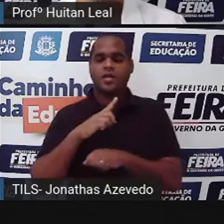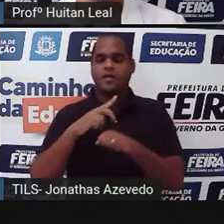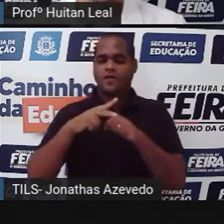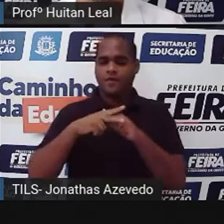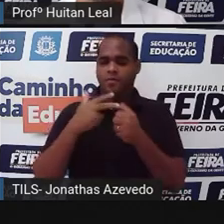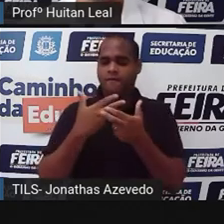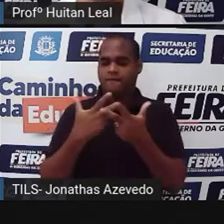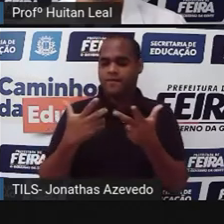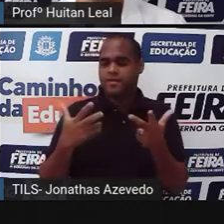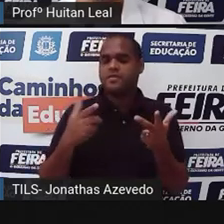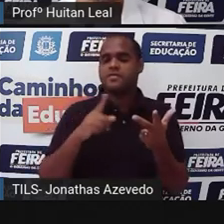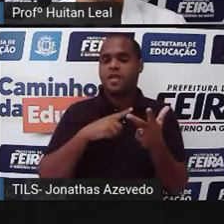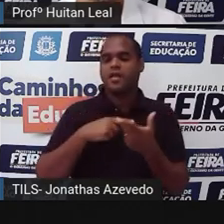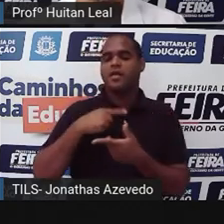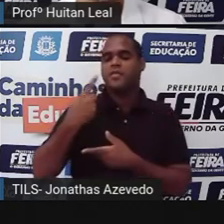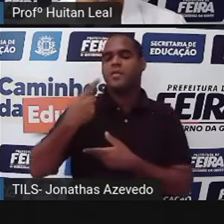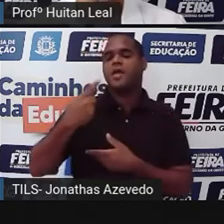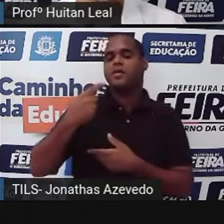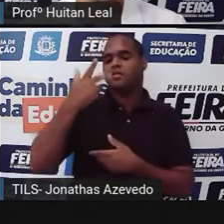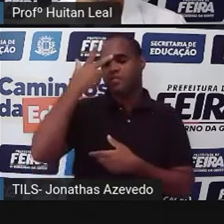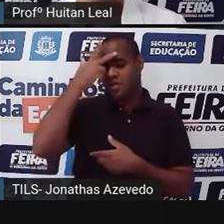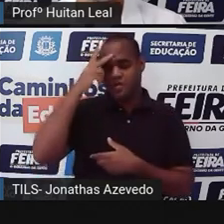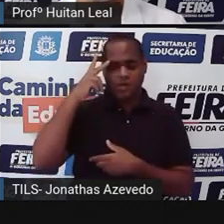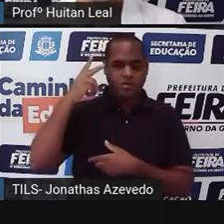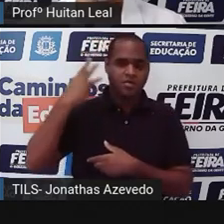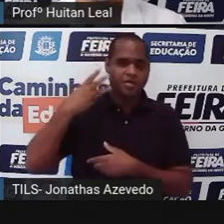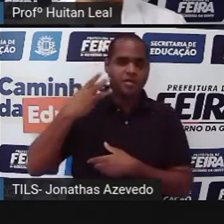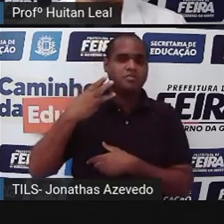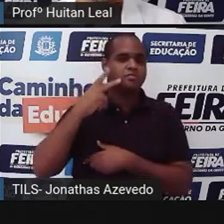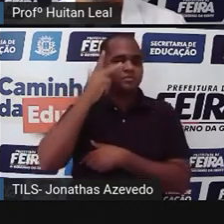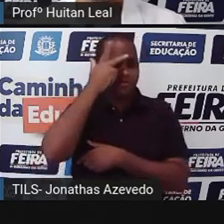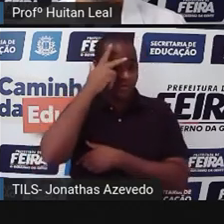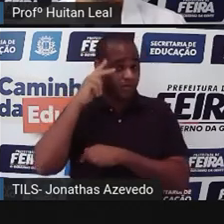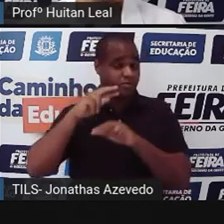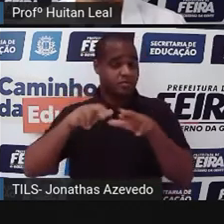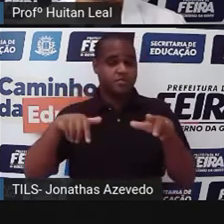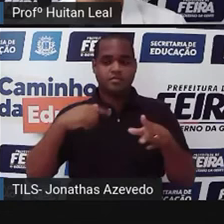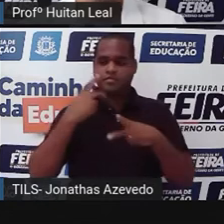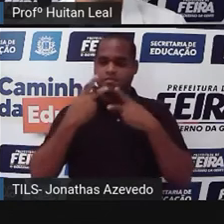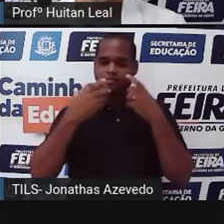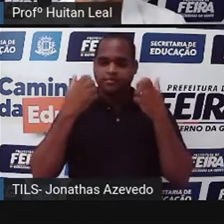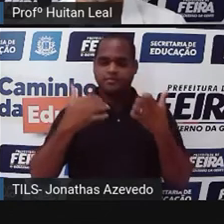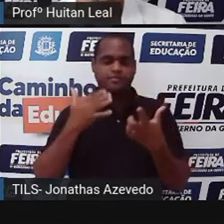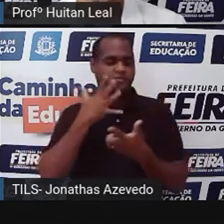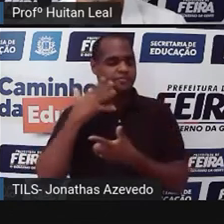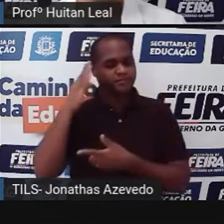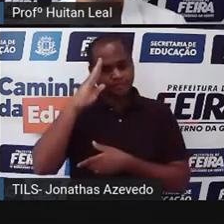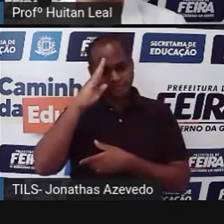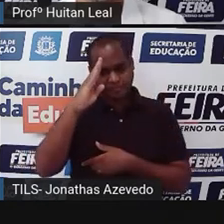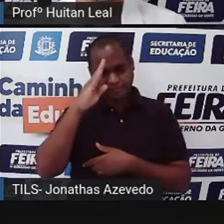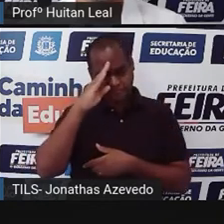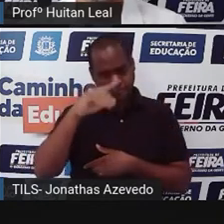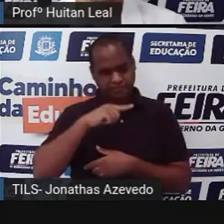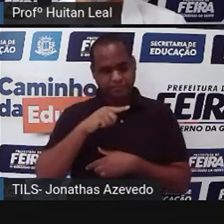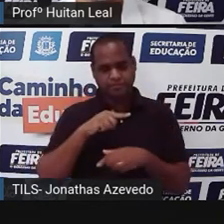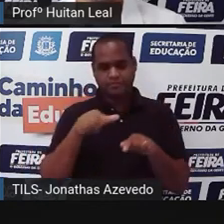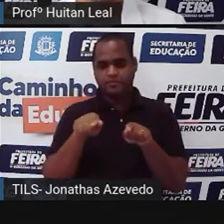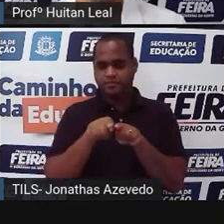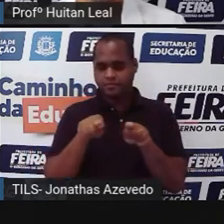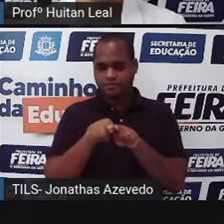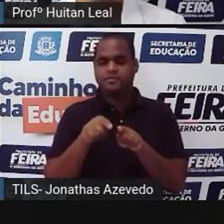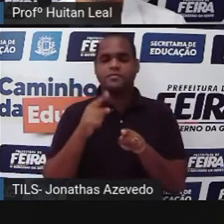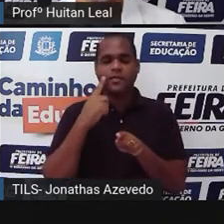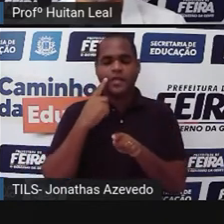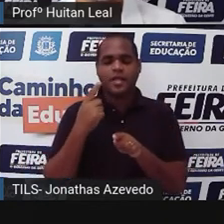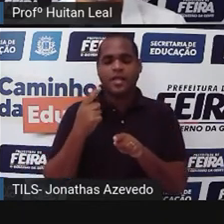flexionados na primeira e na terceira pessoa, que eu já falei. Vale-se de discurso direto, também já falamos. Usa marcas do